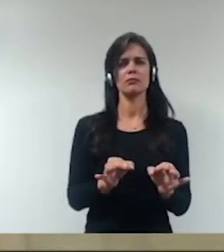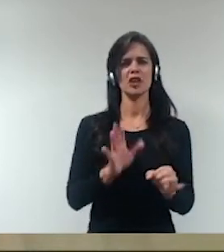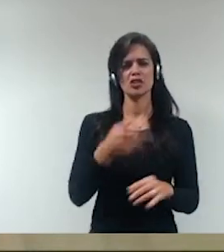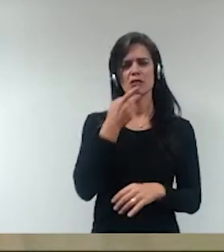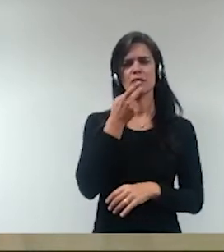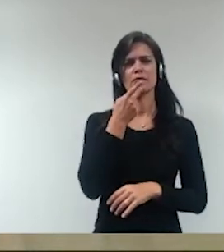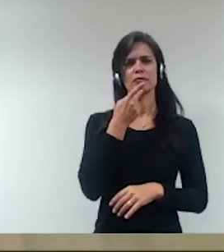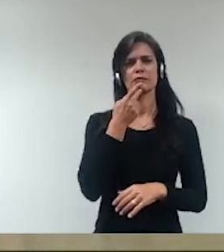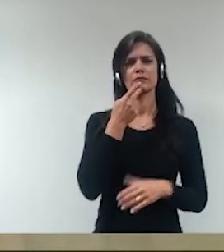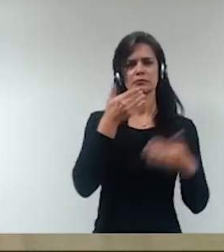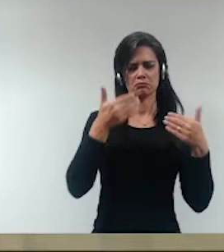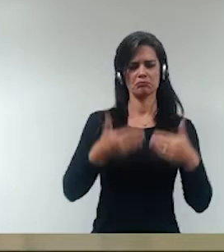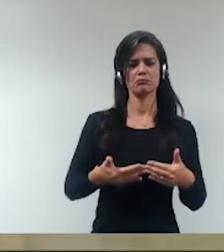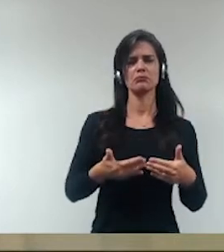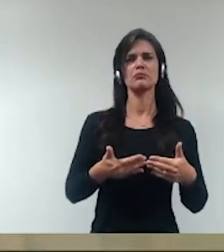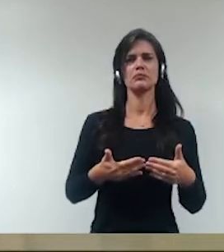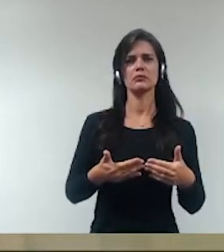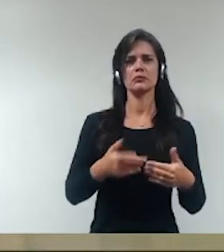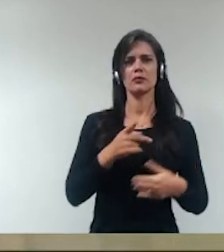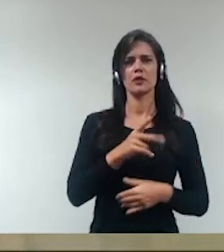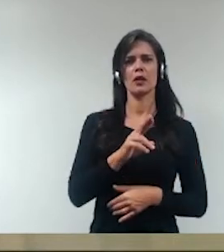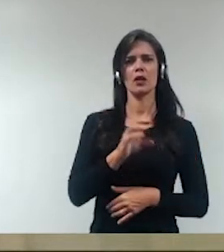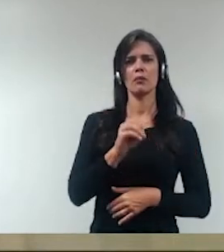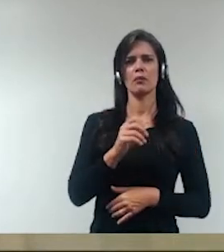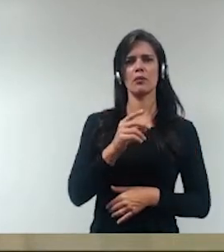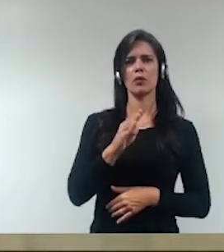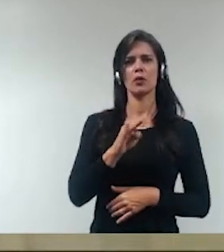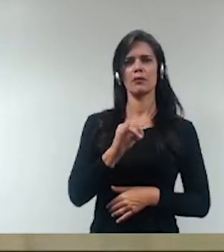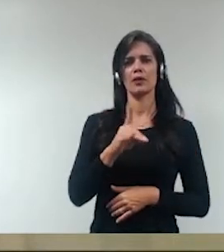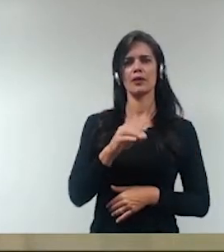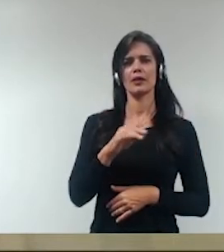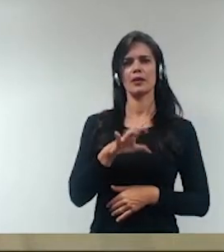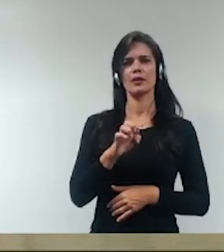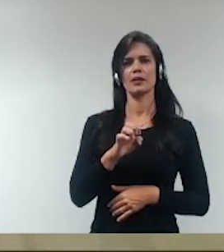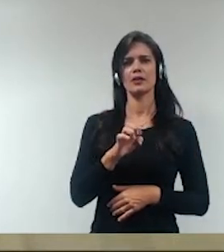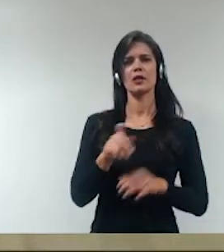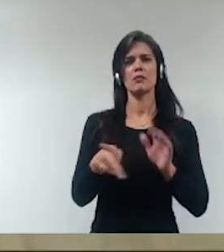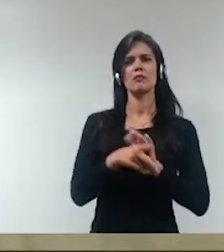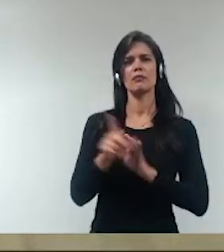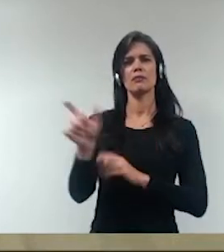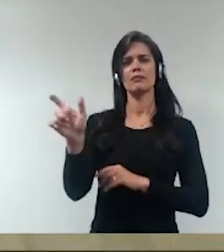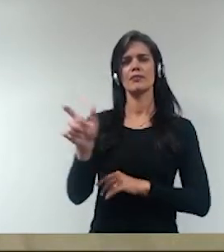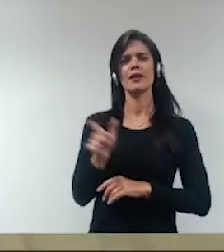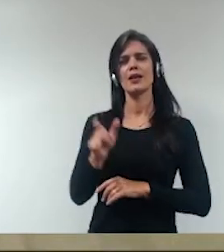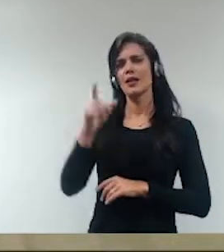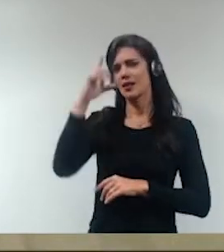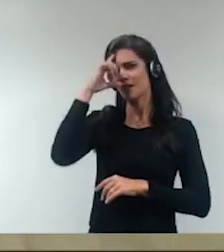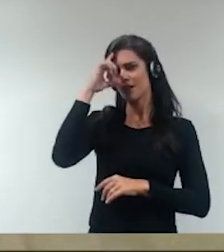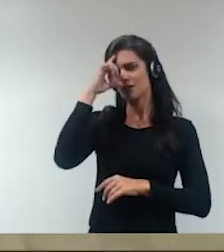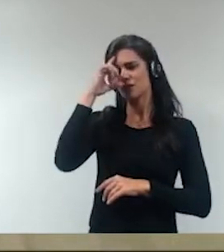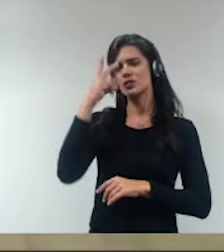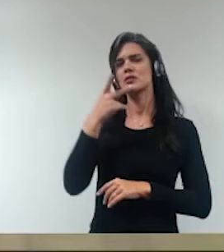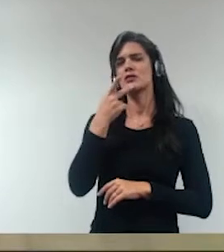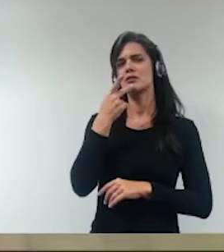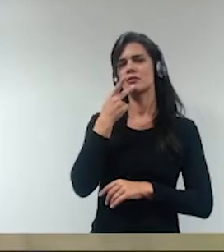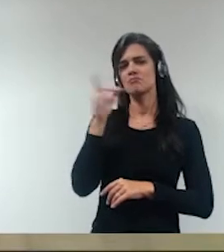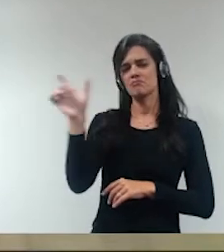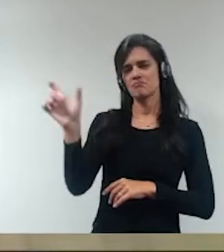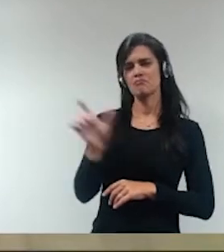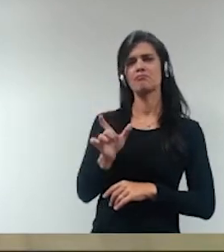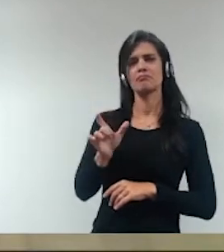eu falei, honestidade, a palavra probidade vem do latim, chamada probitas, aí é que vem a palavra probidade, né?